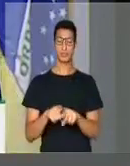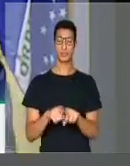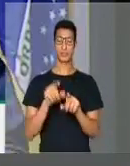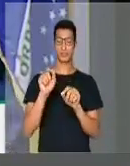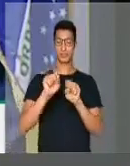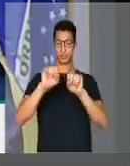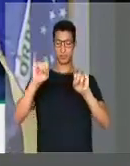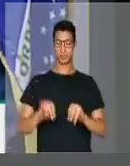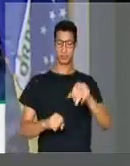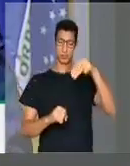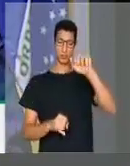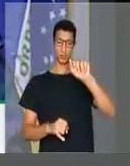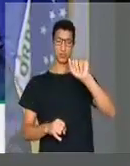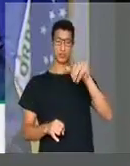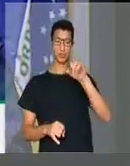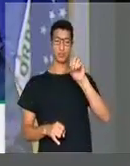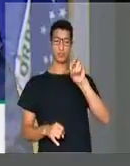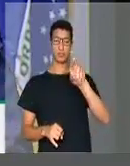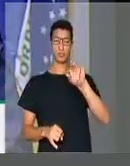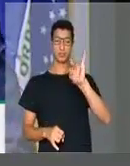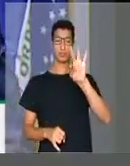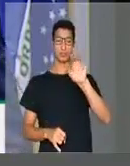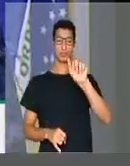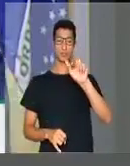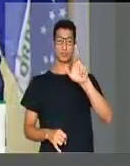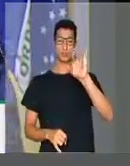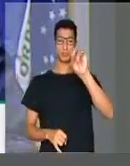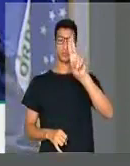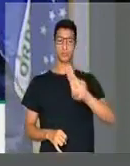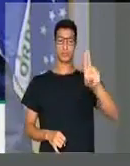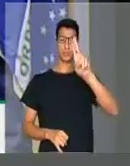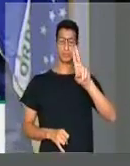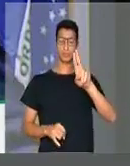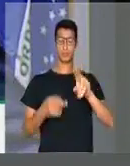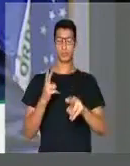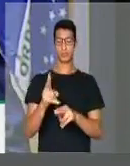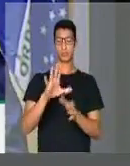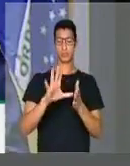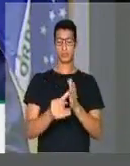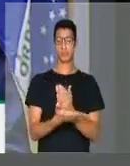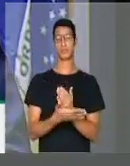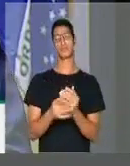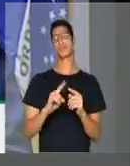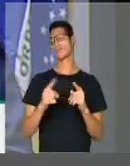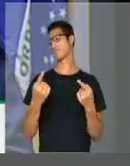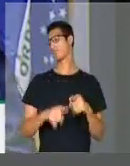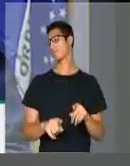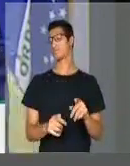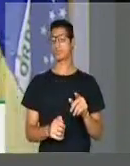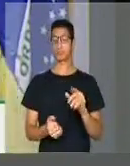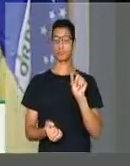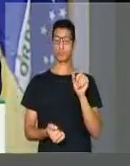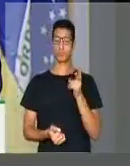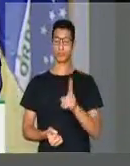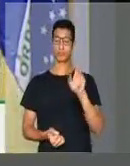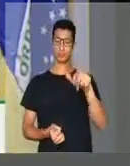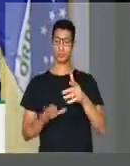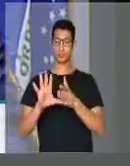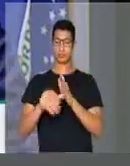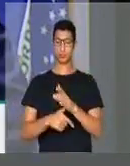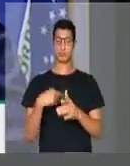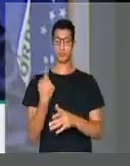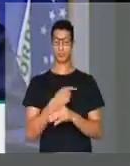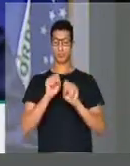de que um sistema majoritário seria utilizado para manter os corruptos. Muito pelo contrário. O que mantém os